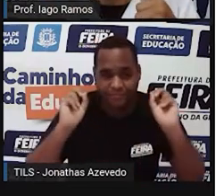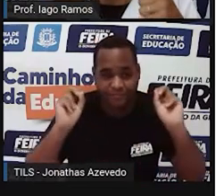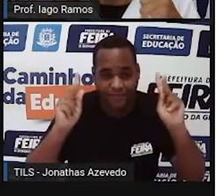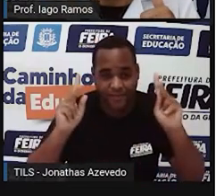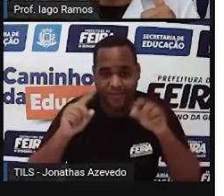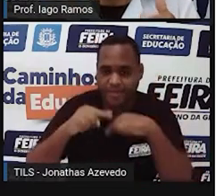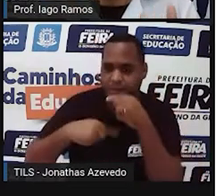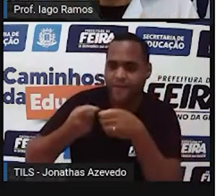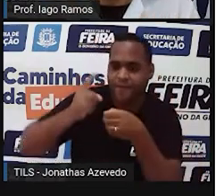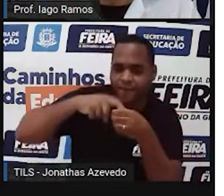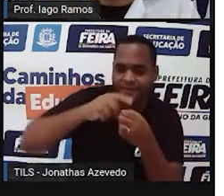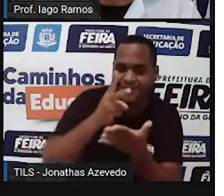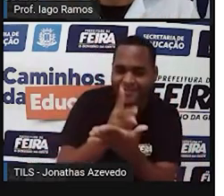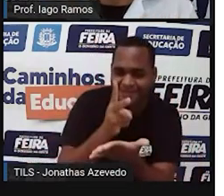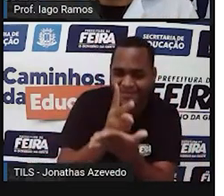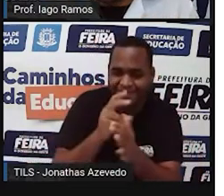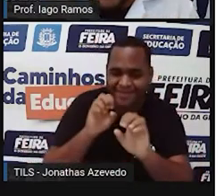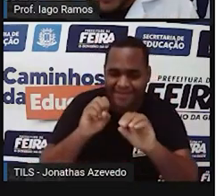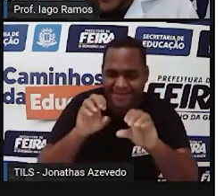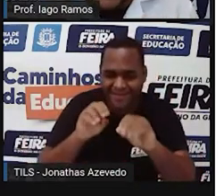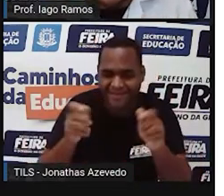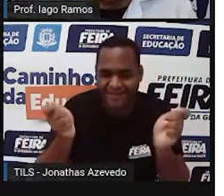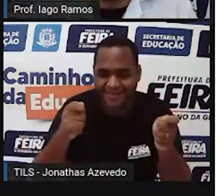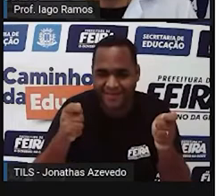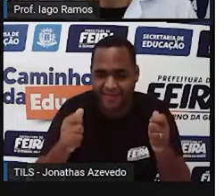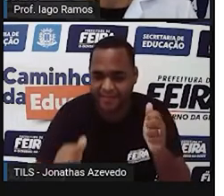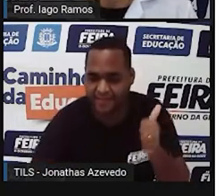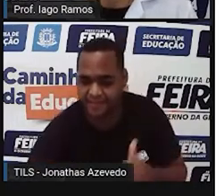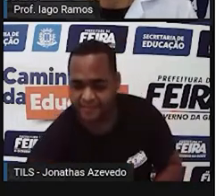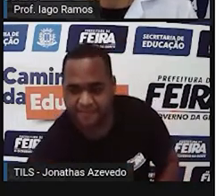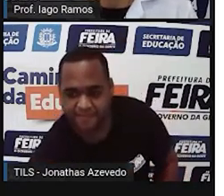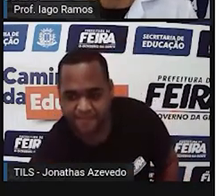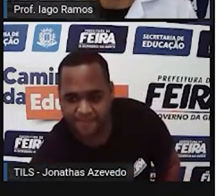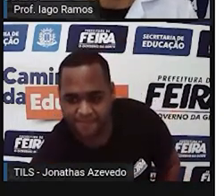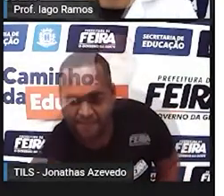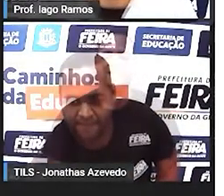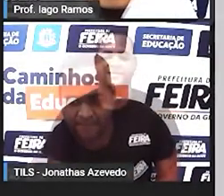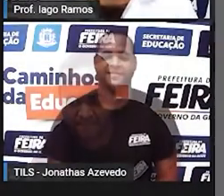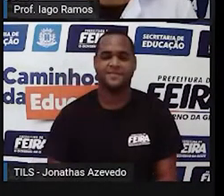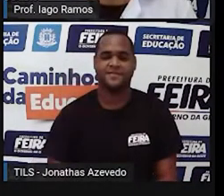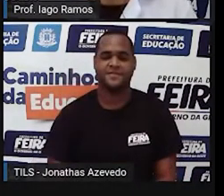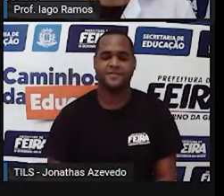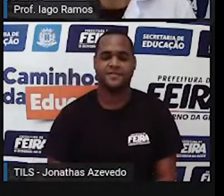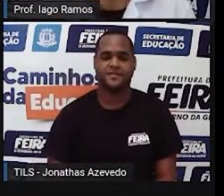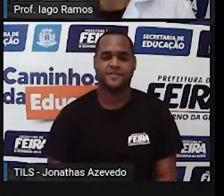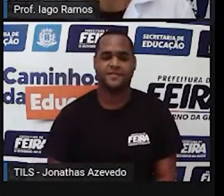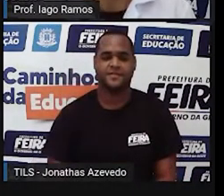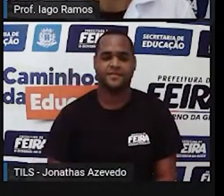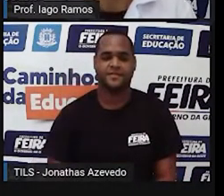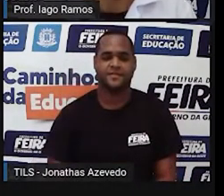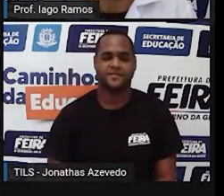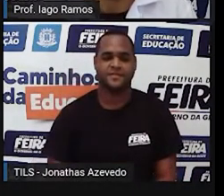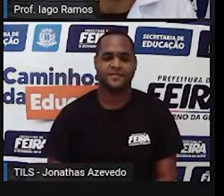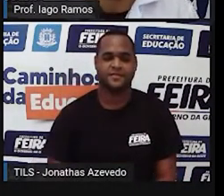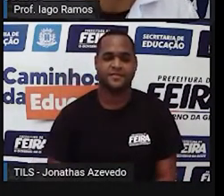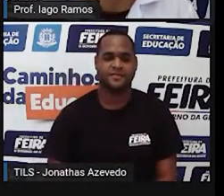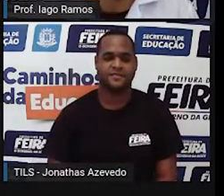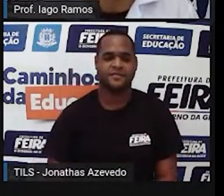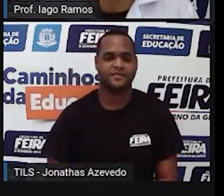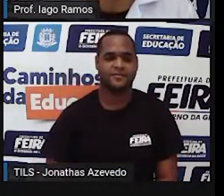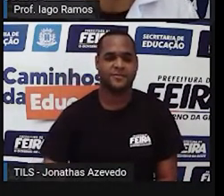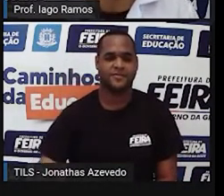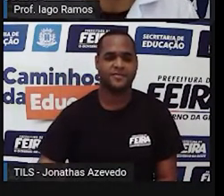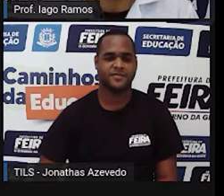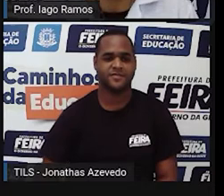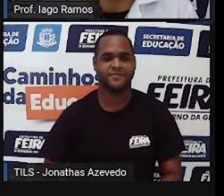a gente volta pra continuar a nossa aula. Tá bom? Se liga, vamos lá. Olá, meu amigo ou minha amiga, tudo